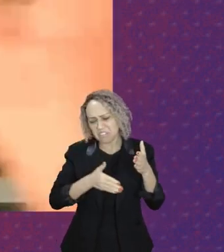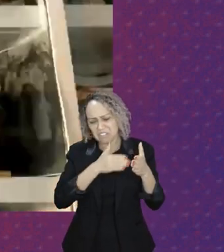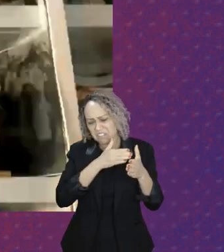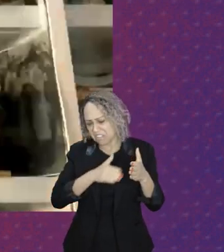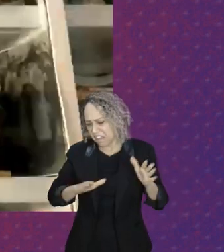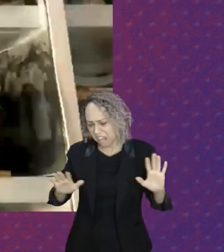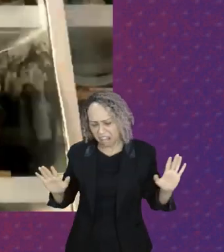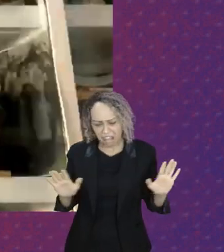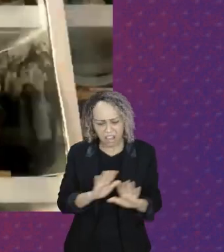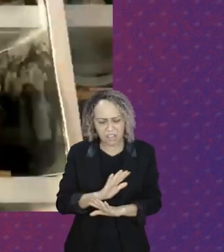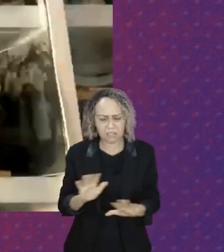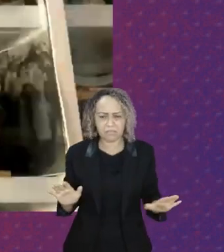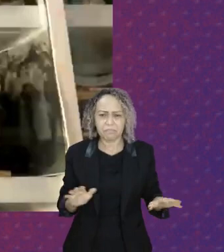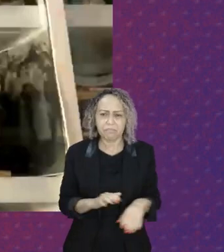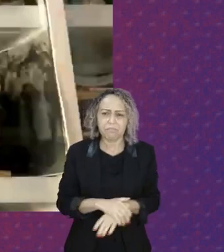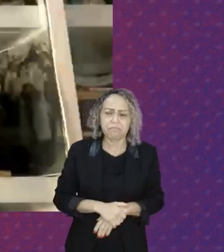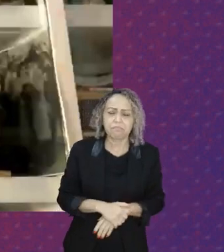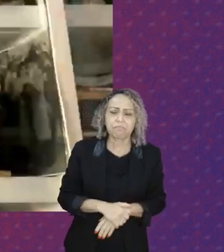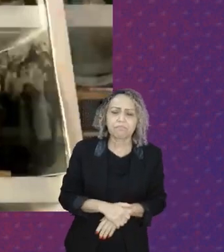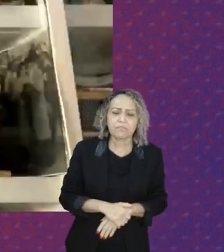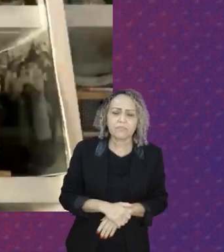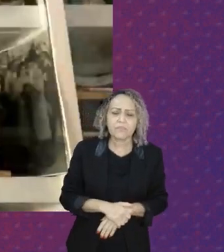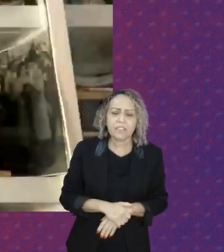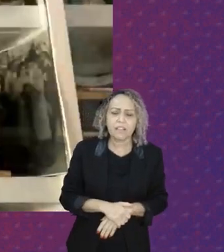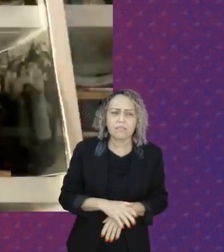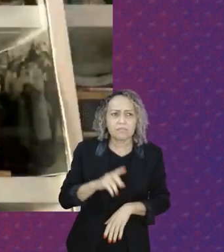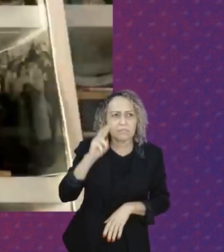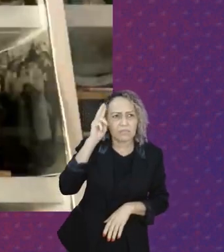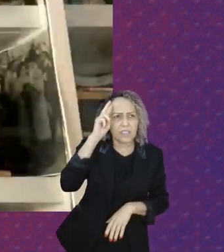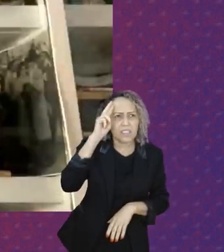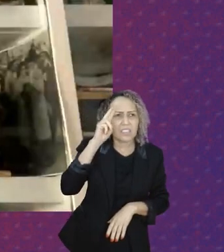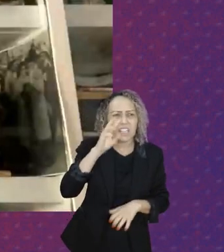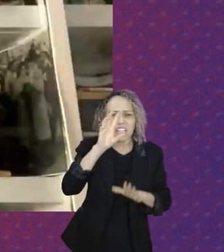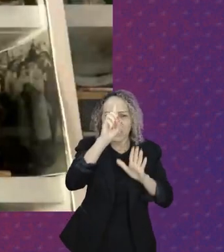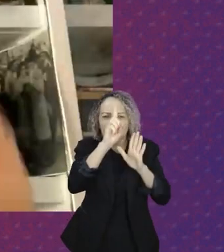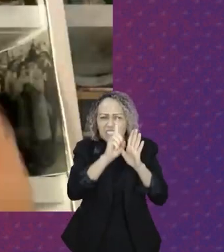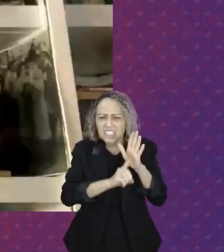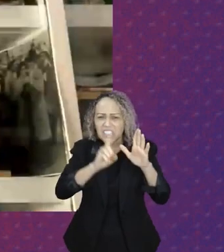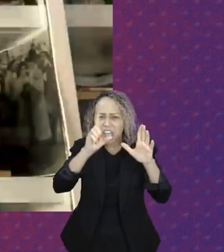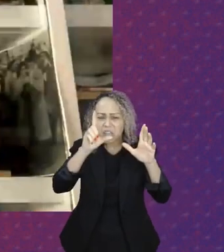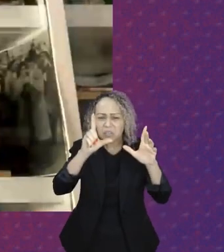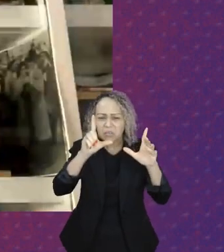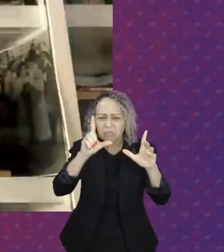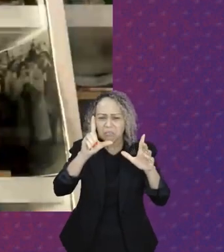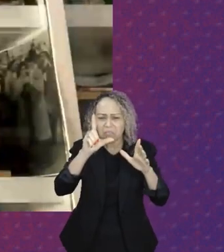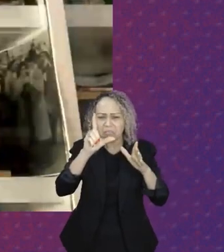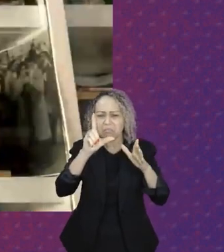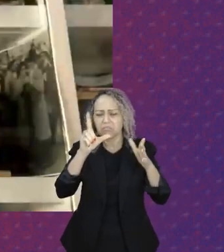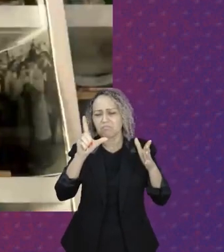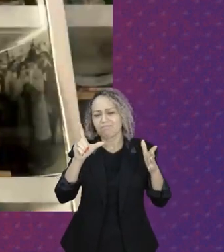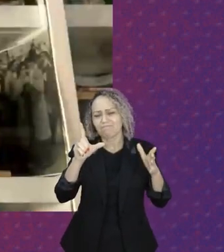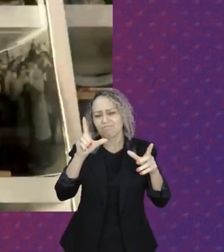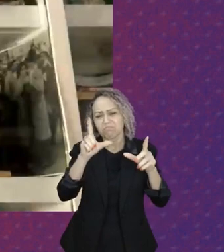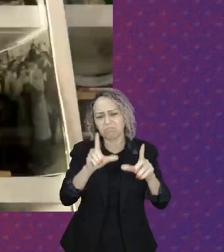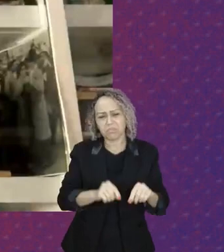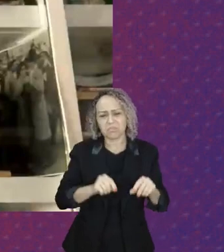de 2016 para cá, de que quebrando os direitos trabalhistas, previdenciários,